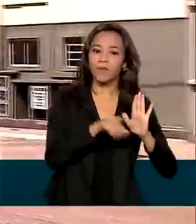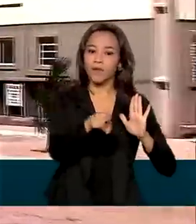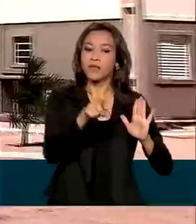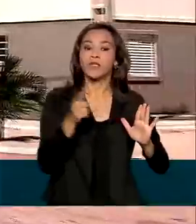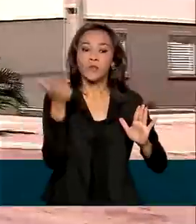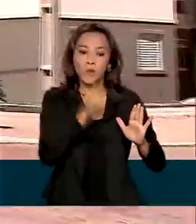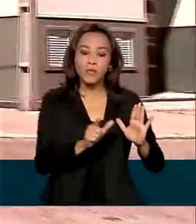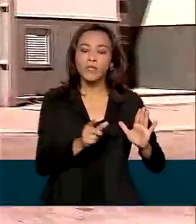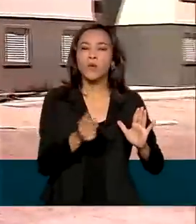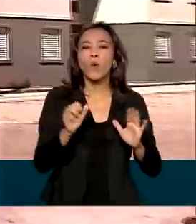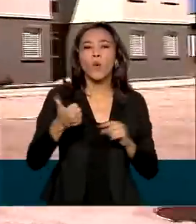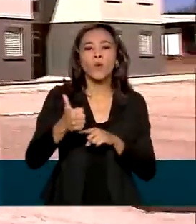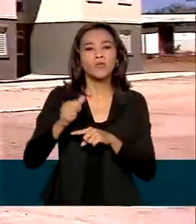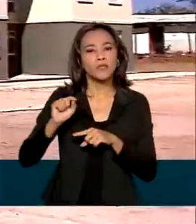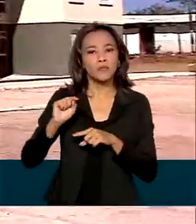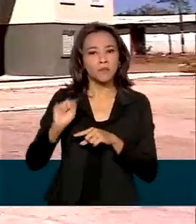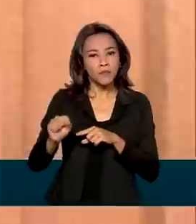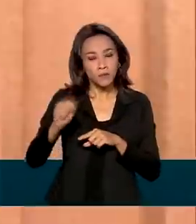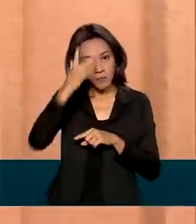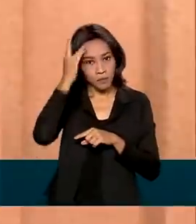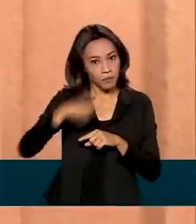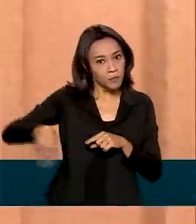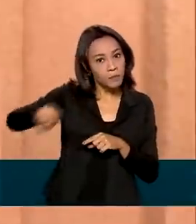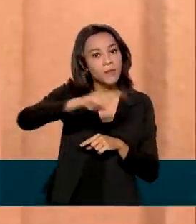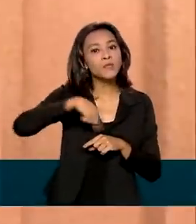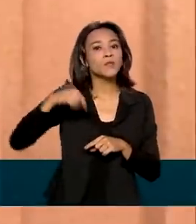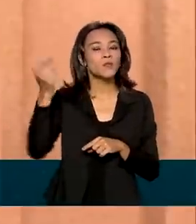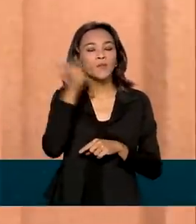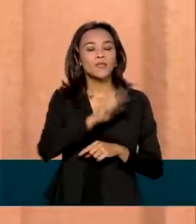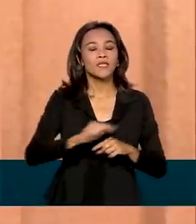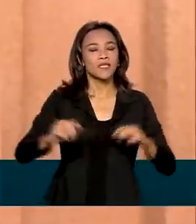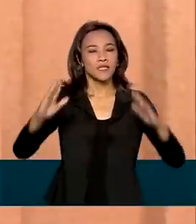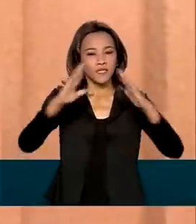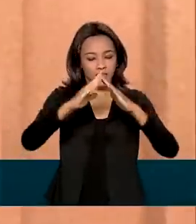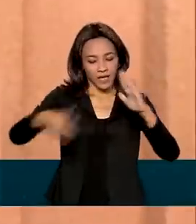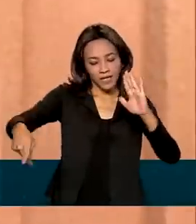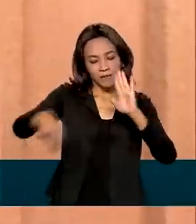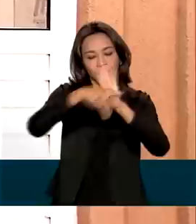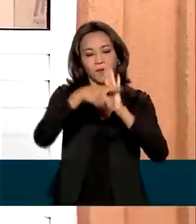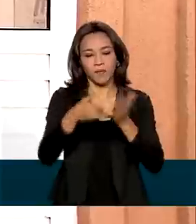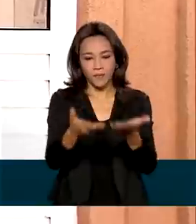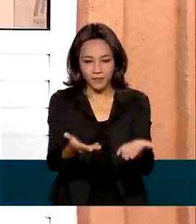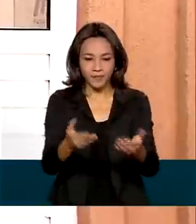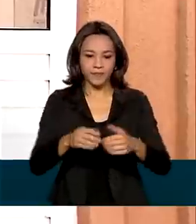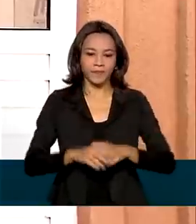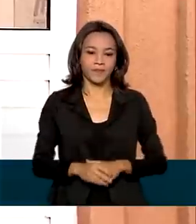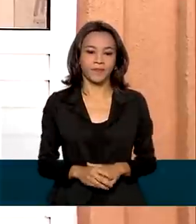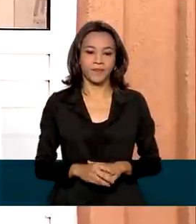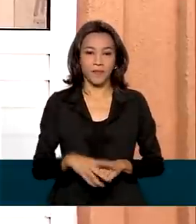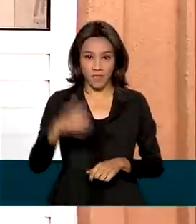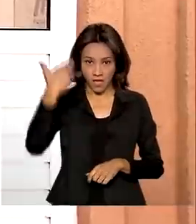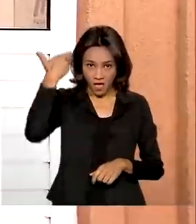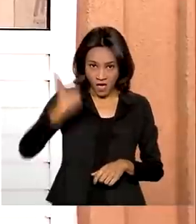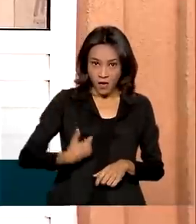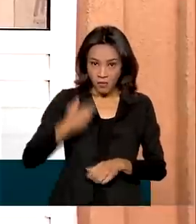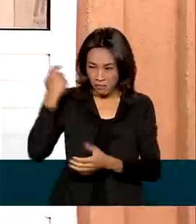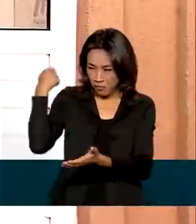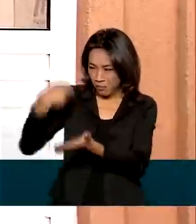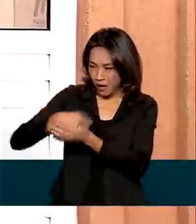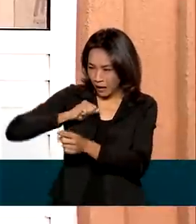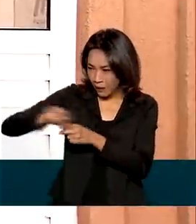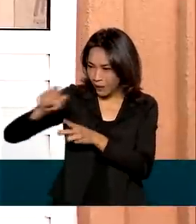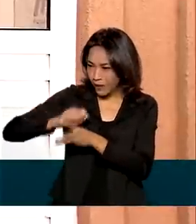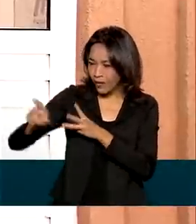possibilitou que quase 11 mil pessoas realizassem muito mais que o sonho da casa própria. Em vez de eu pagar um aluguel, esse dinheiro vai me